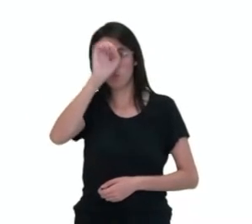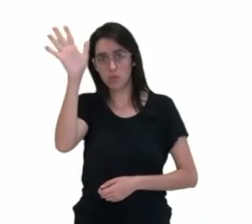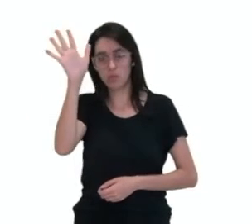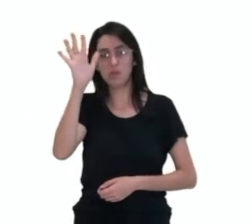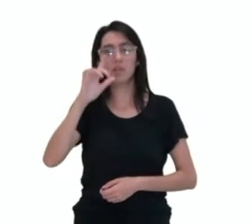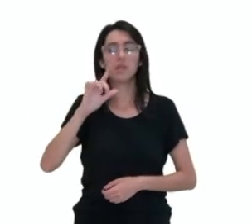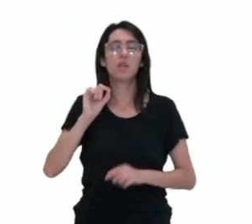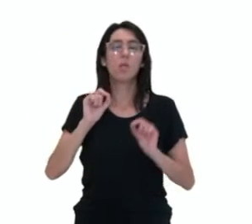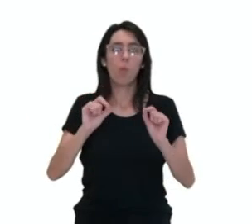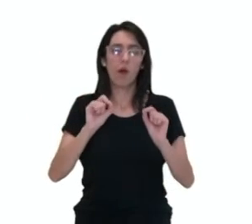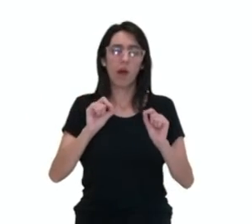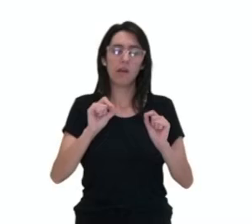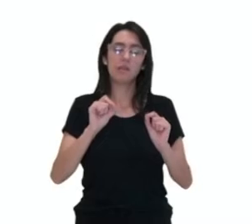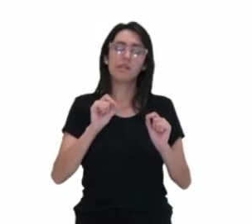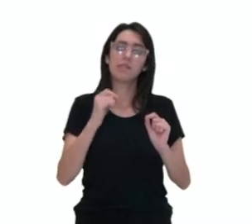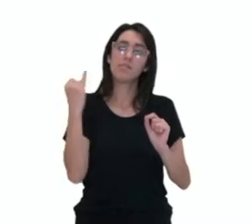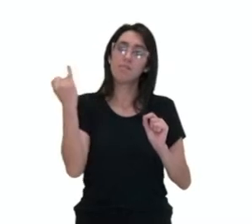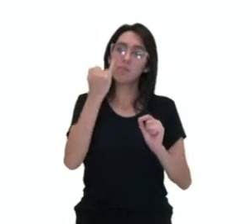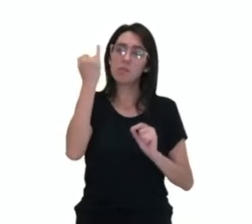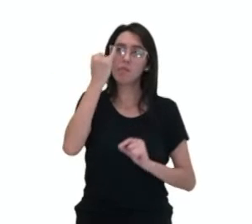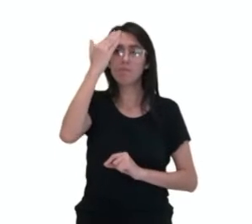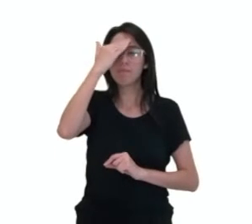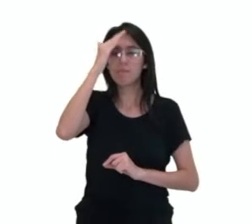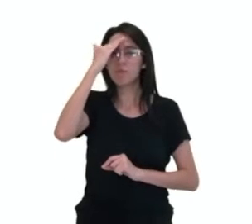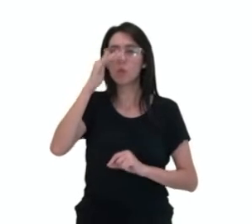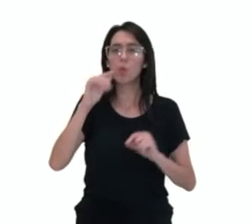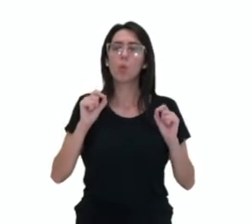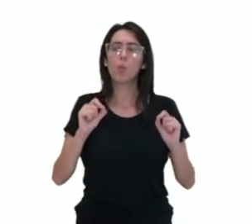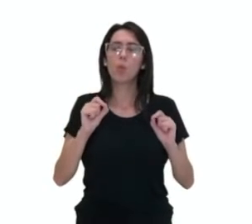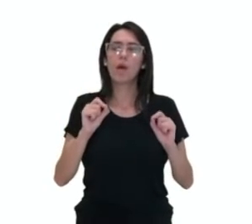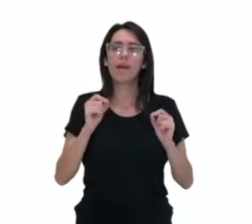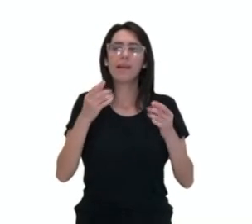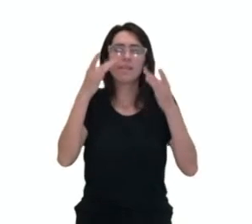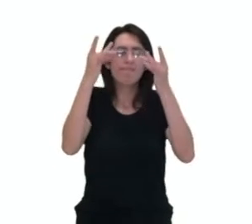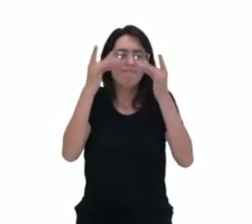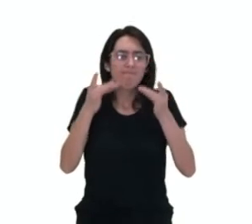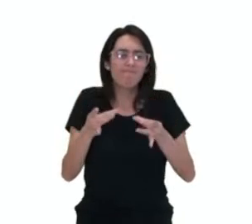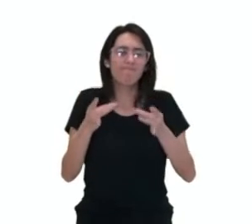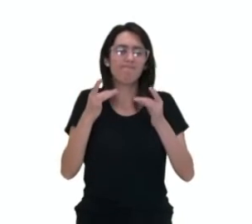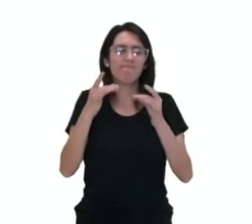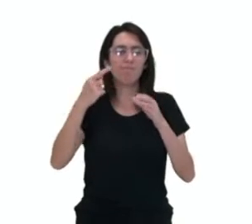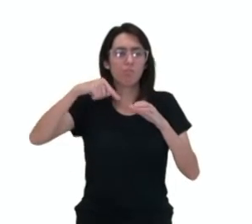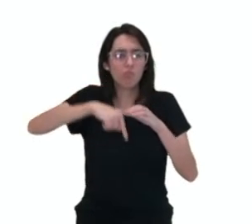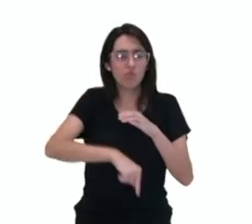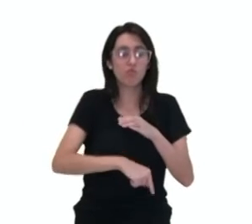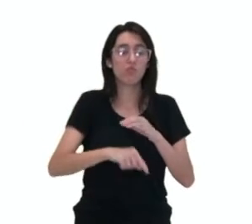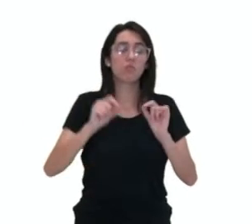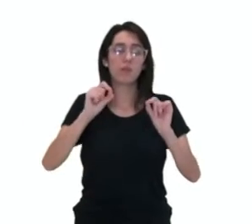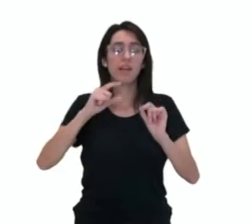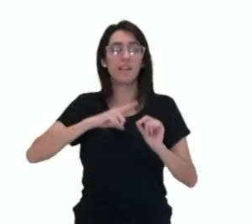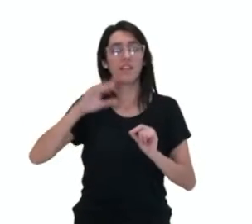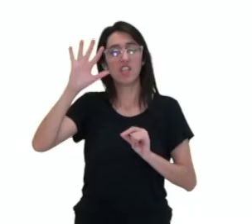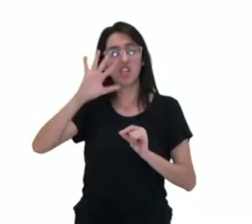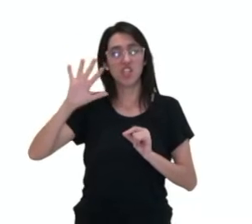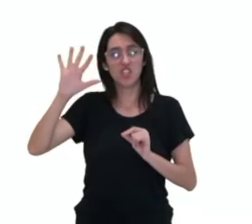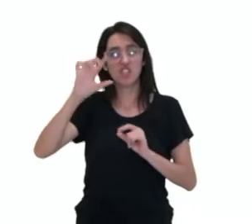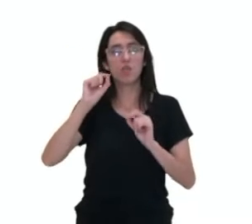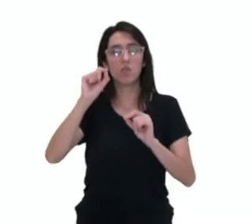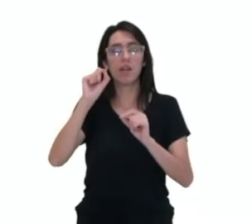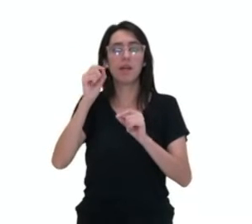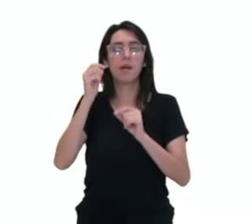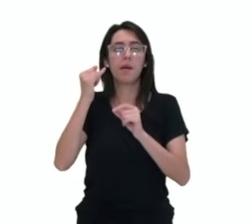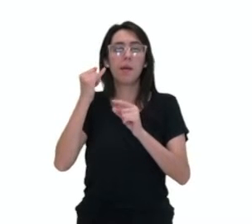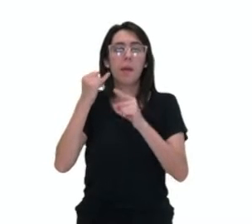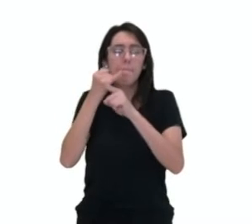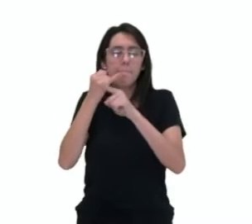antiguidade, é necessário analisarmos de uma maneira um pouco mais criteriosa, onde nós vamos ter a região do meio norte, que é uma área de